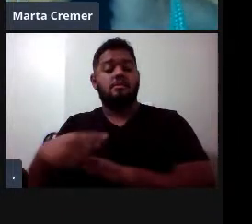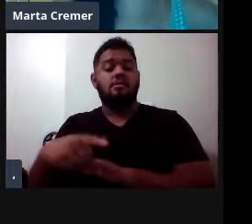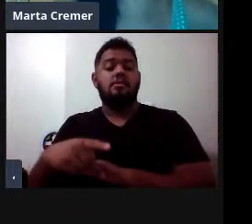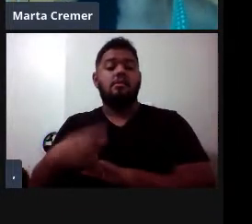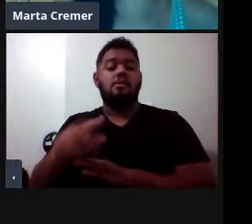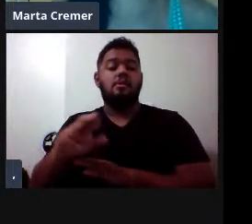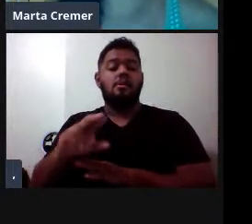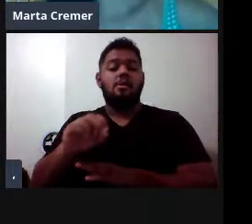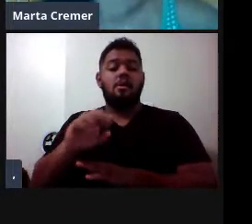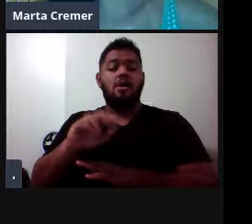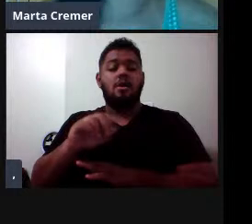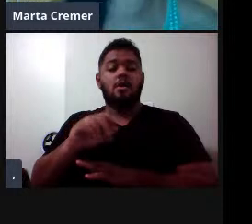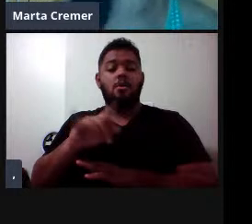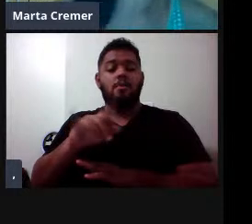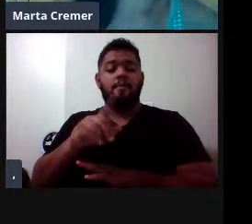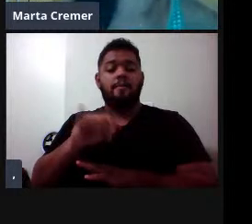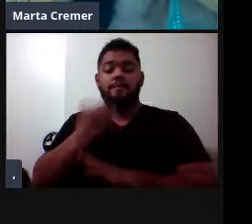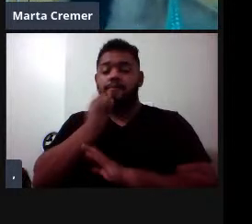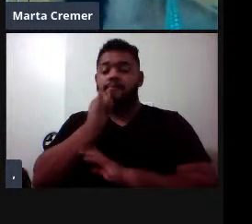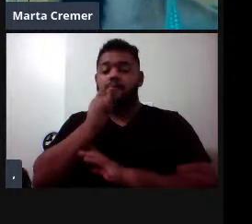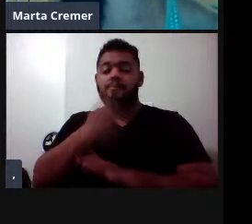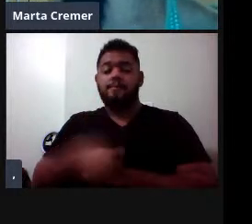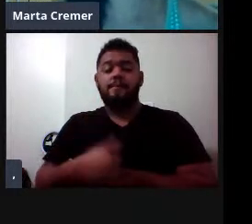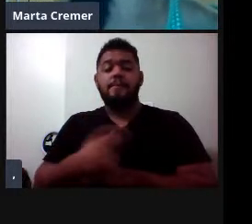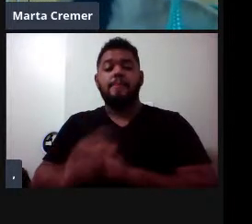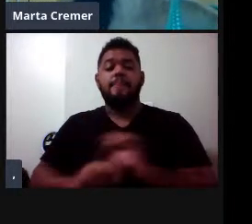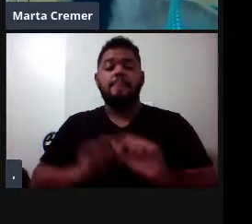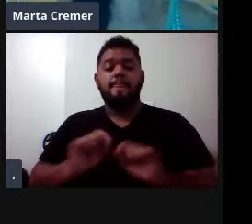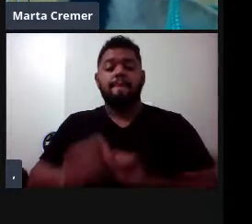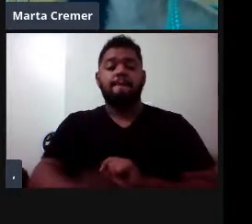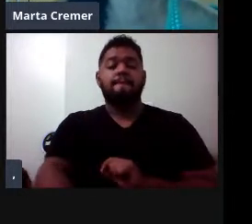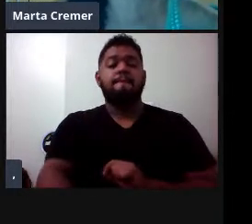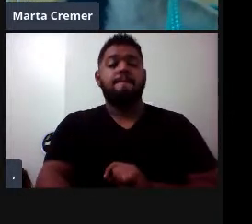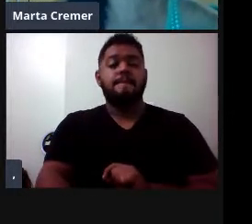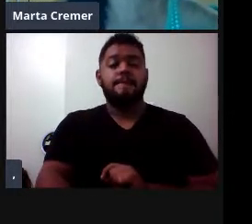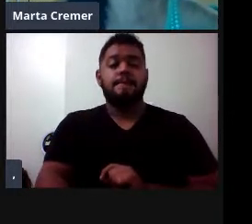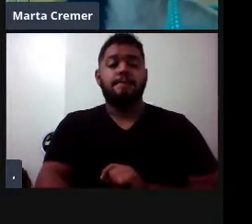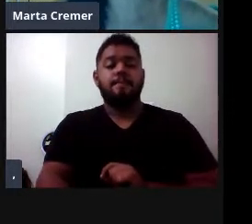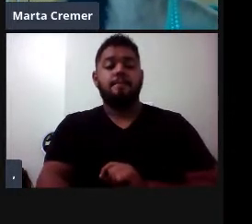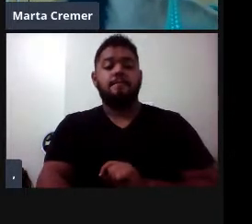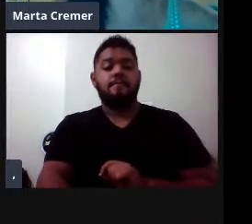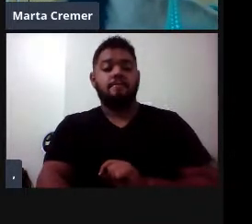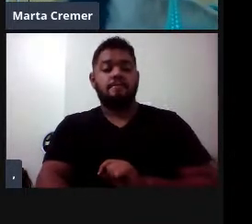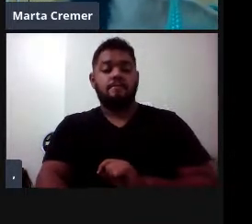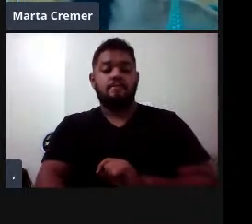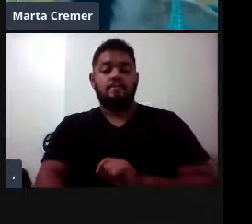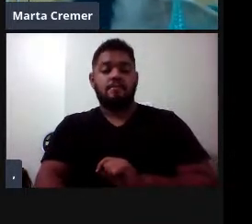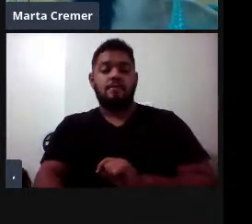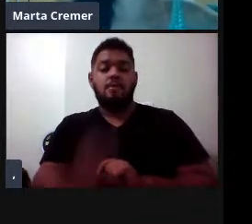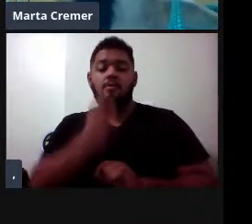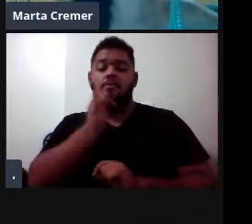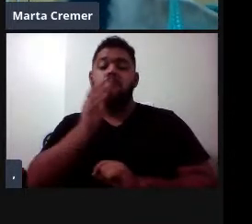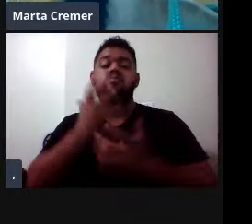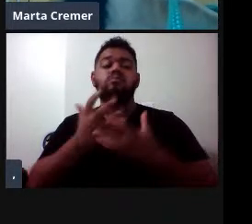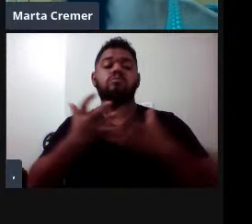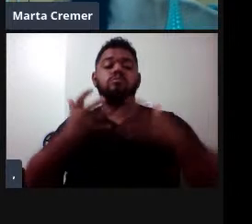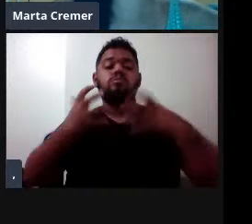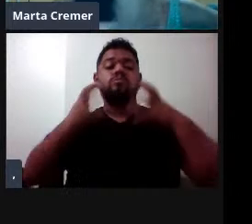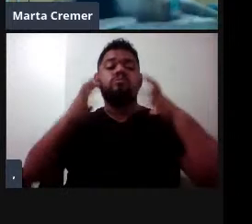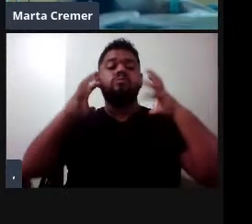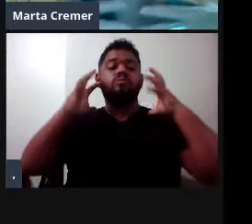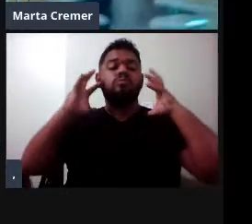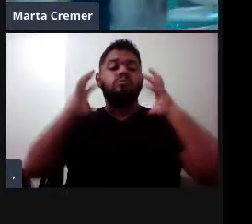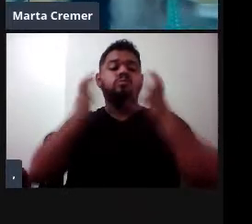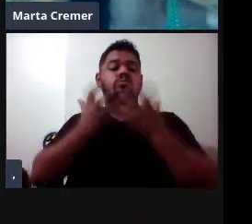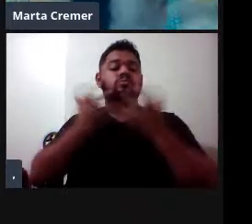rorqual se deve à coloração rosada ou avermelhada que essas pregas da região ventral podem adquirir durante